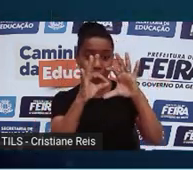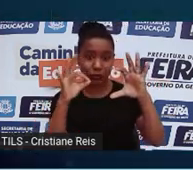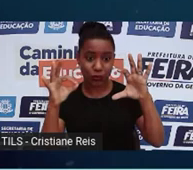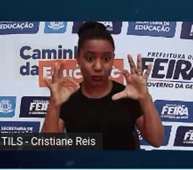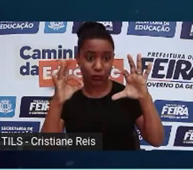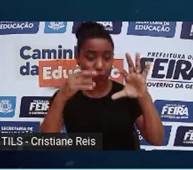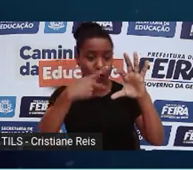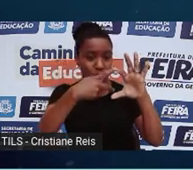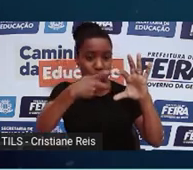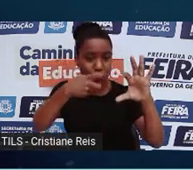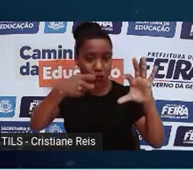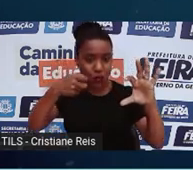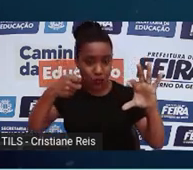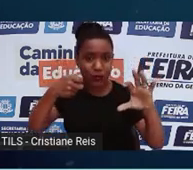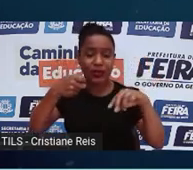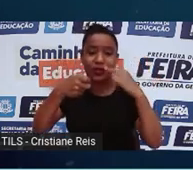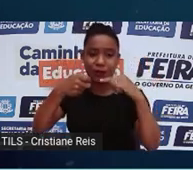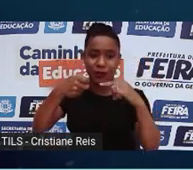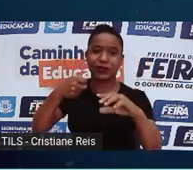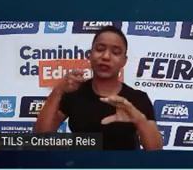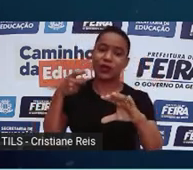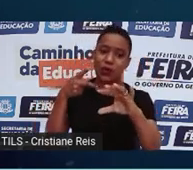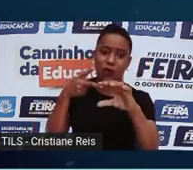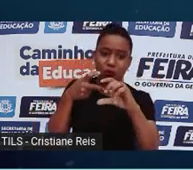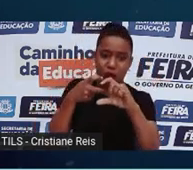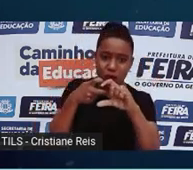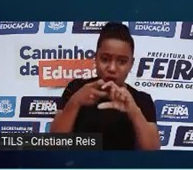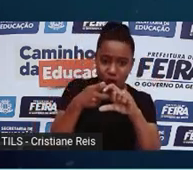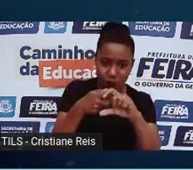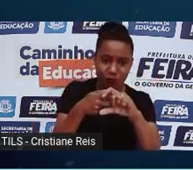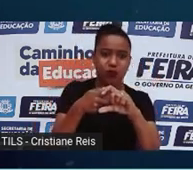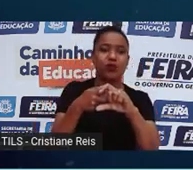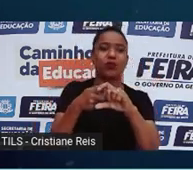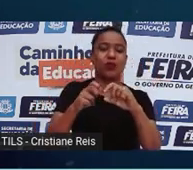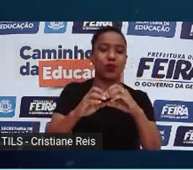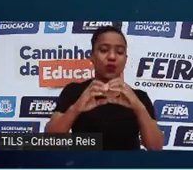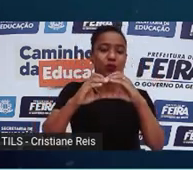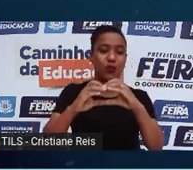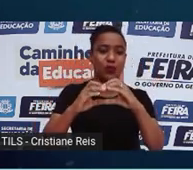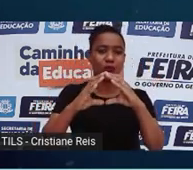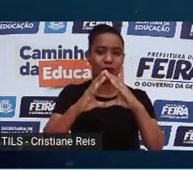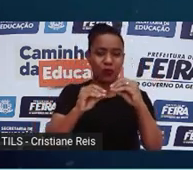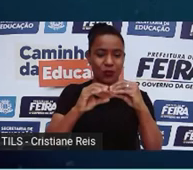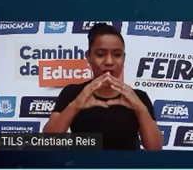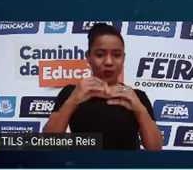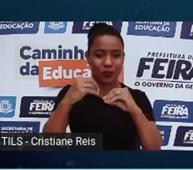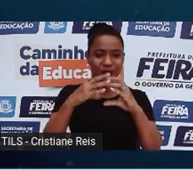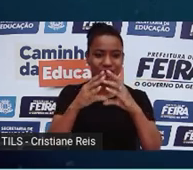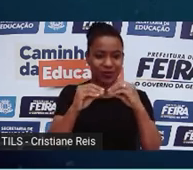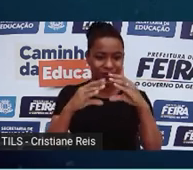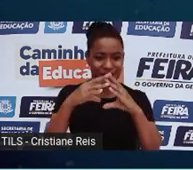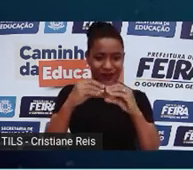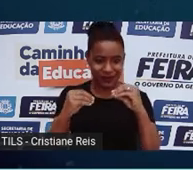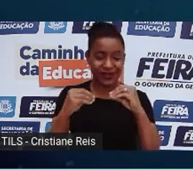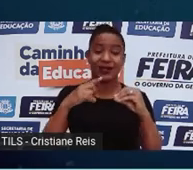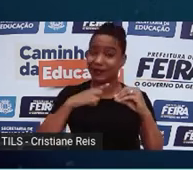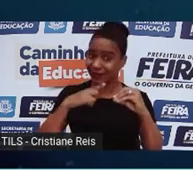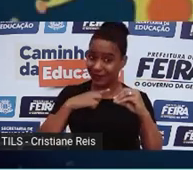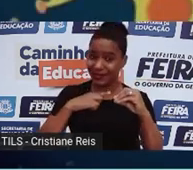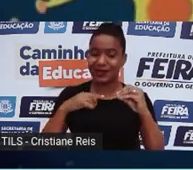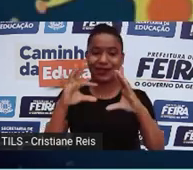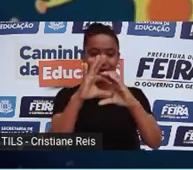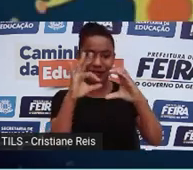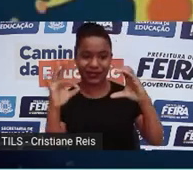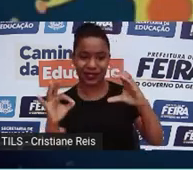núcleo e cultivado. Ali formariam as famosas células-troncos, que podem se diferenciar em qualquer outra célula